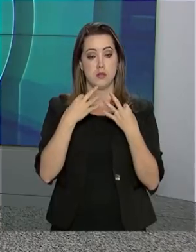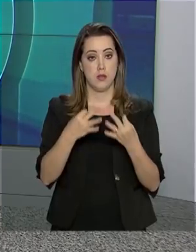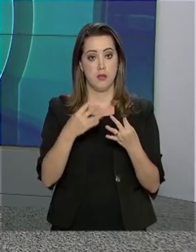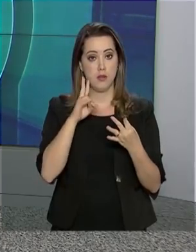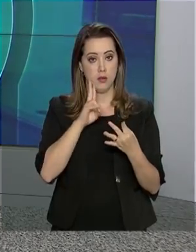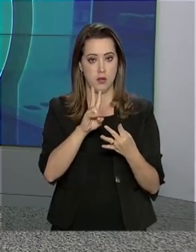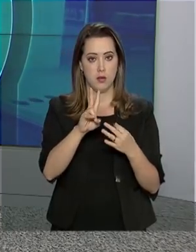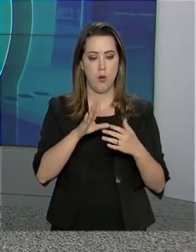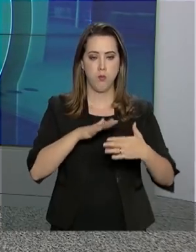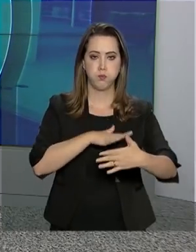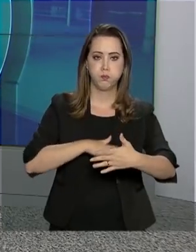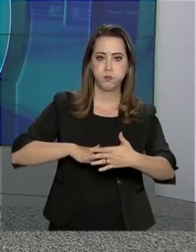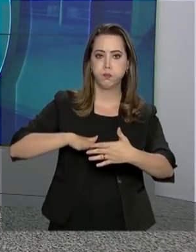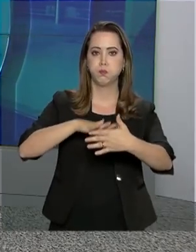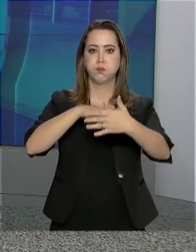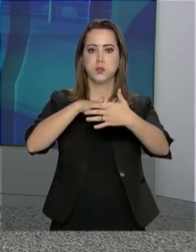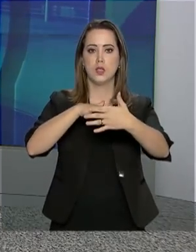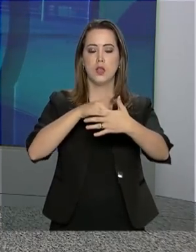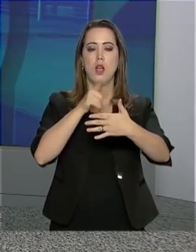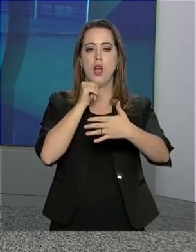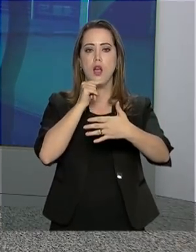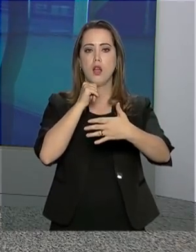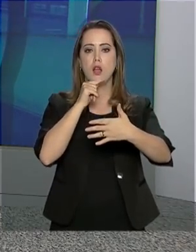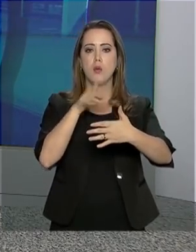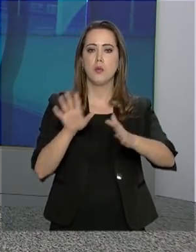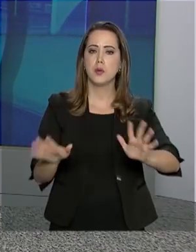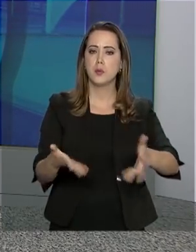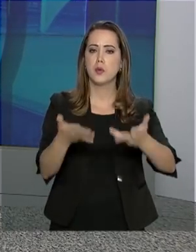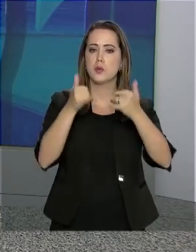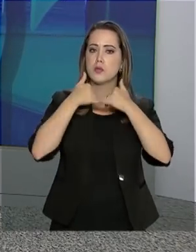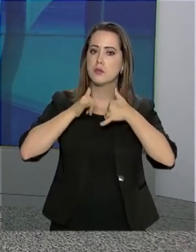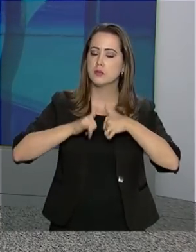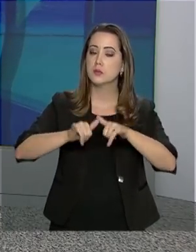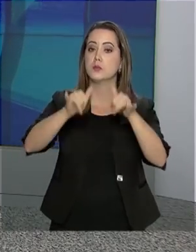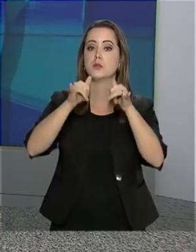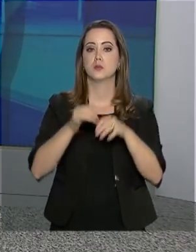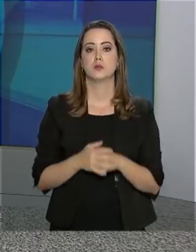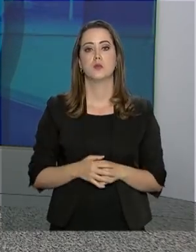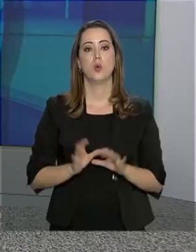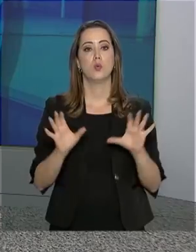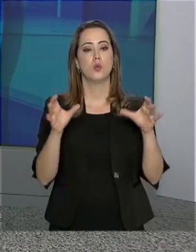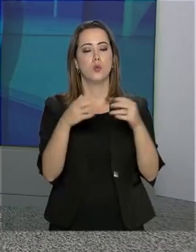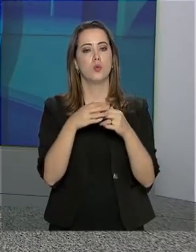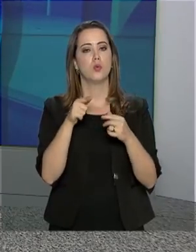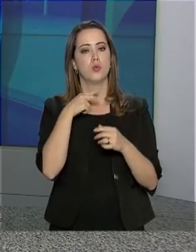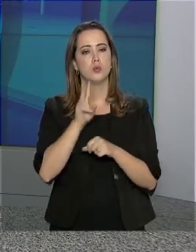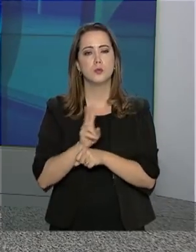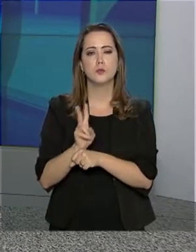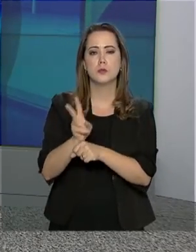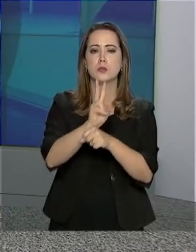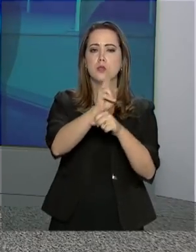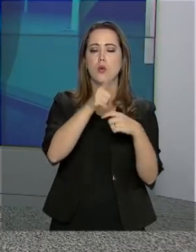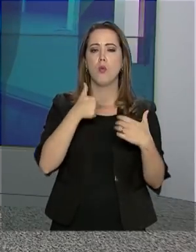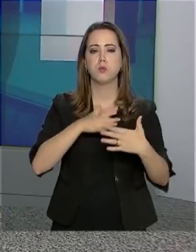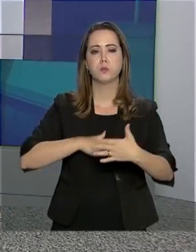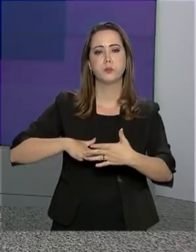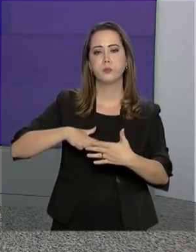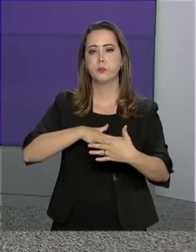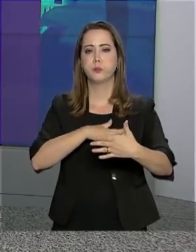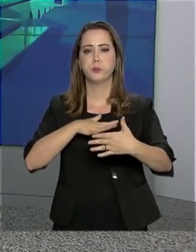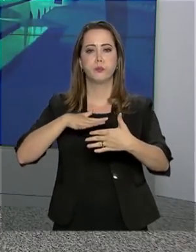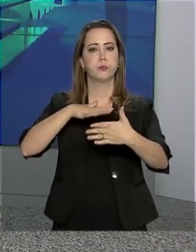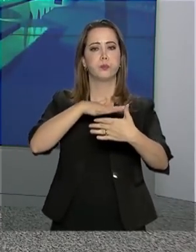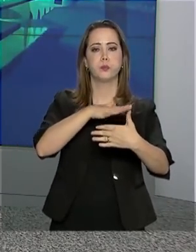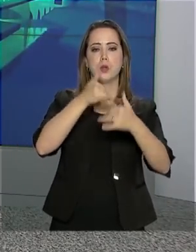de olho nas barragens que armazenam água para a produção de energia elétrica. Os agentes estão inspecionando as